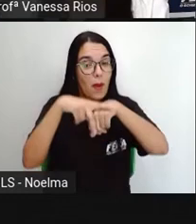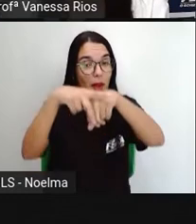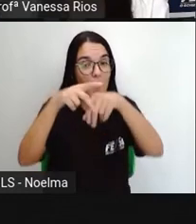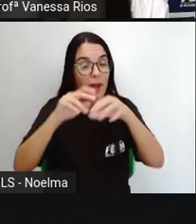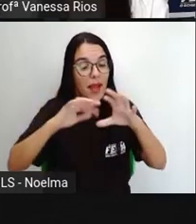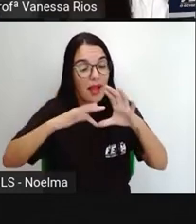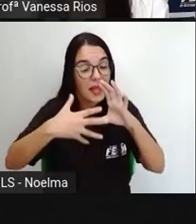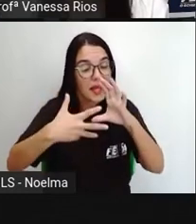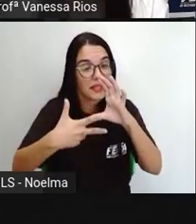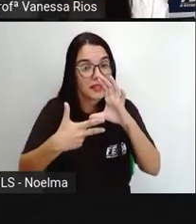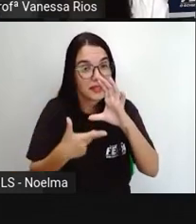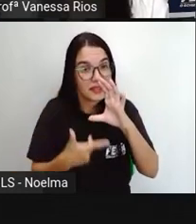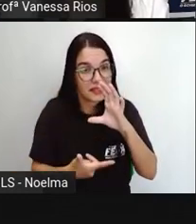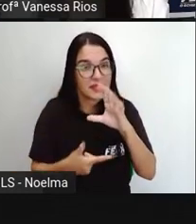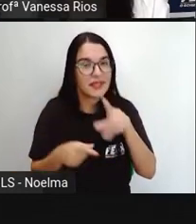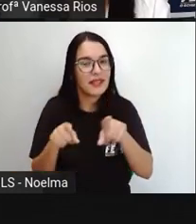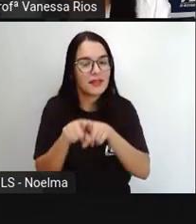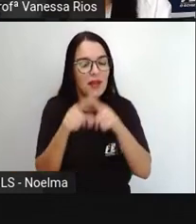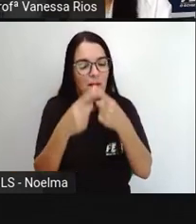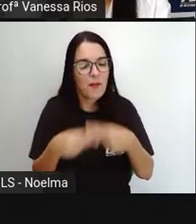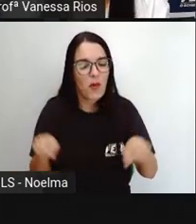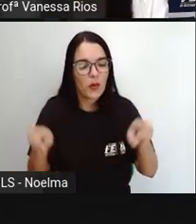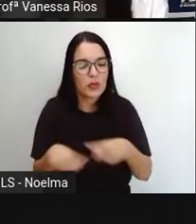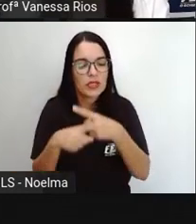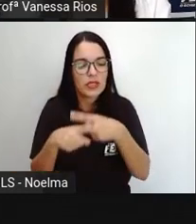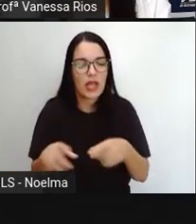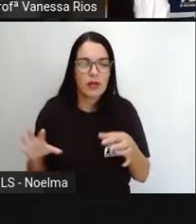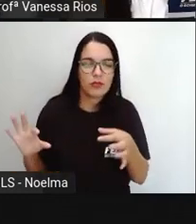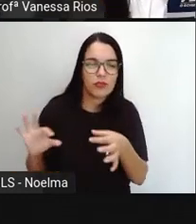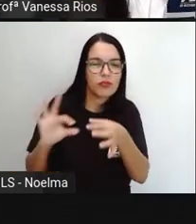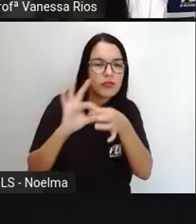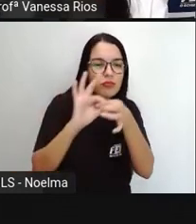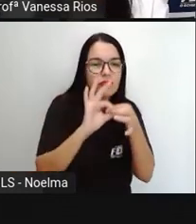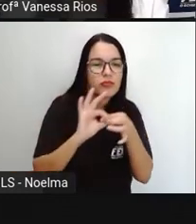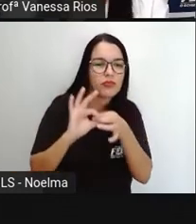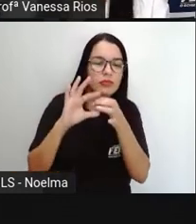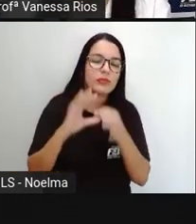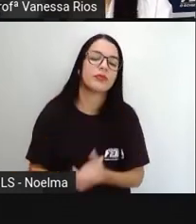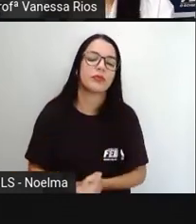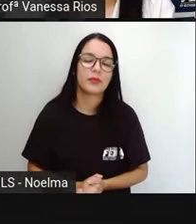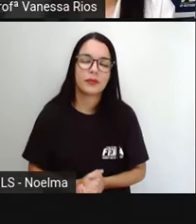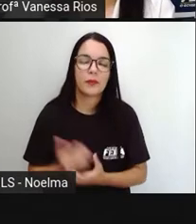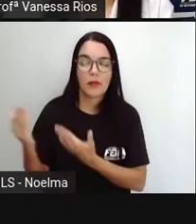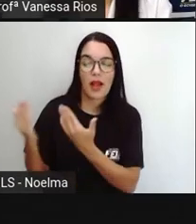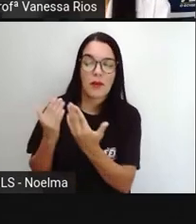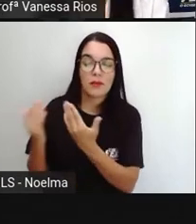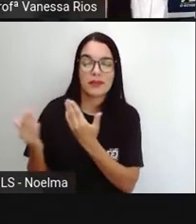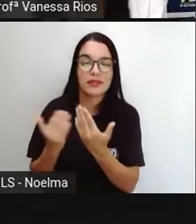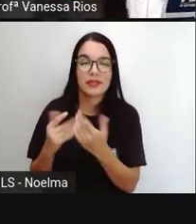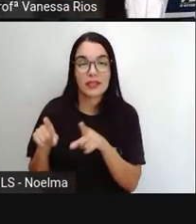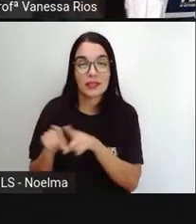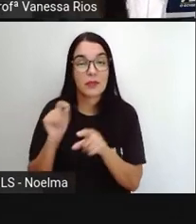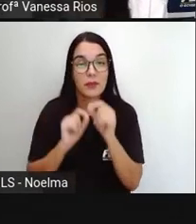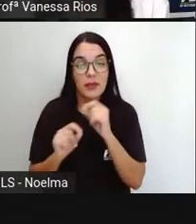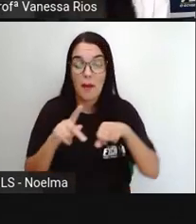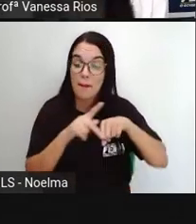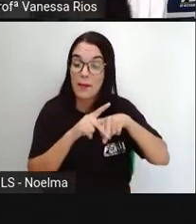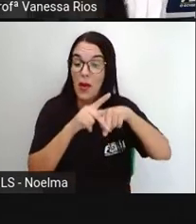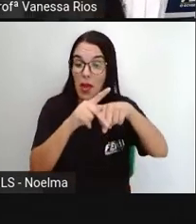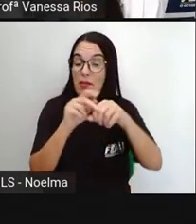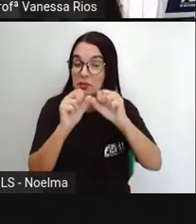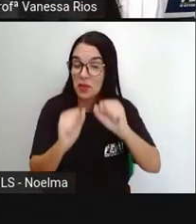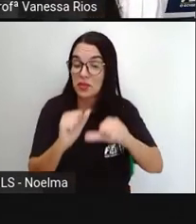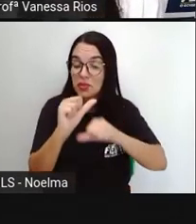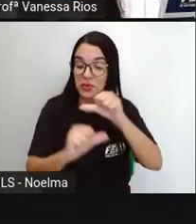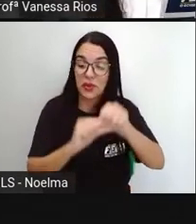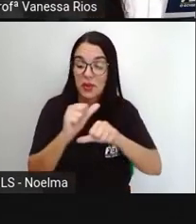outro gênero textual, às canções, e por isso fazem aí essa semelhança, né? E fazem com que muitos poemas possam se